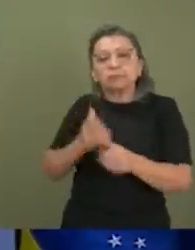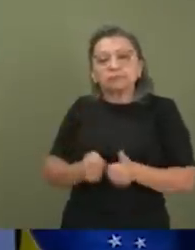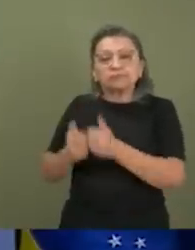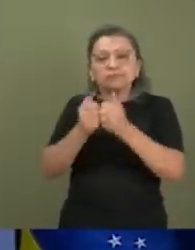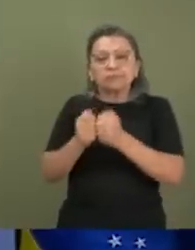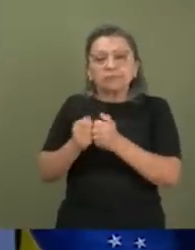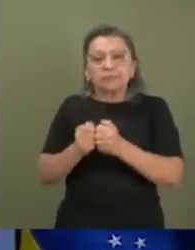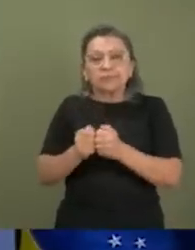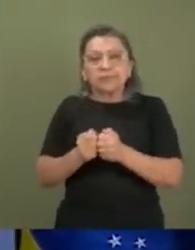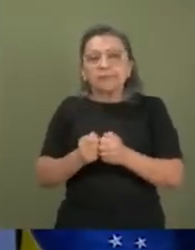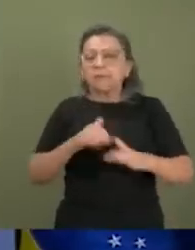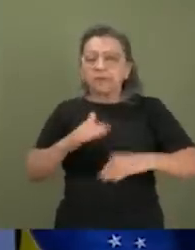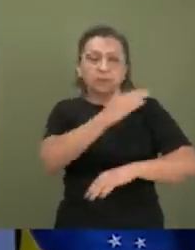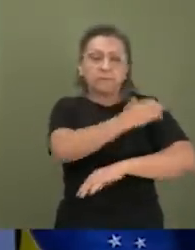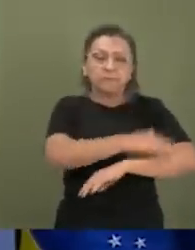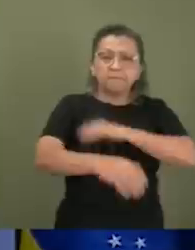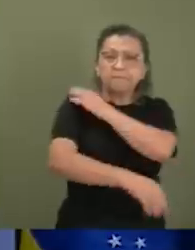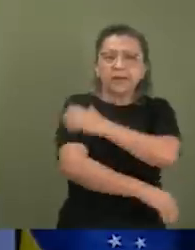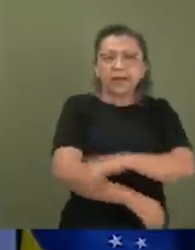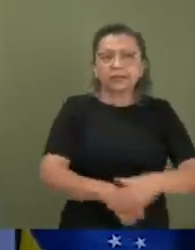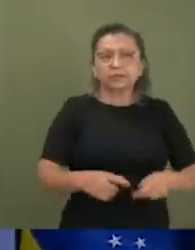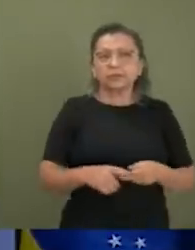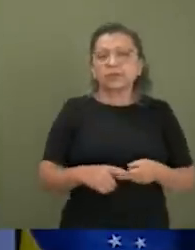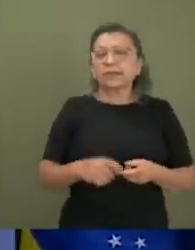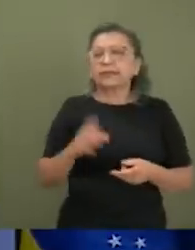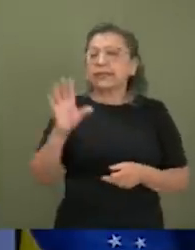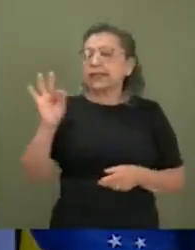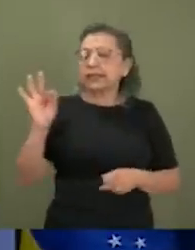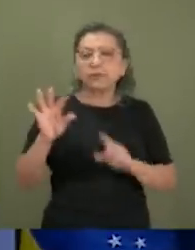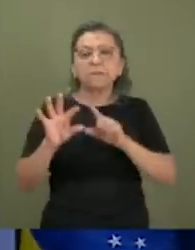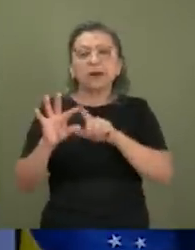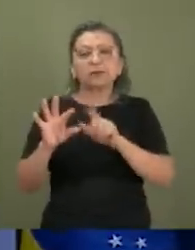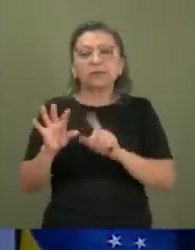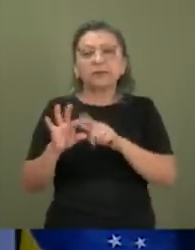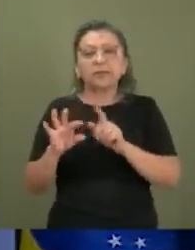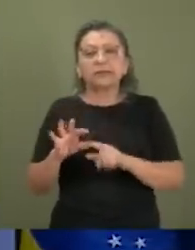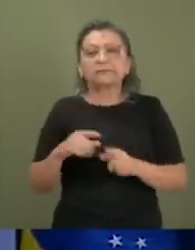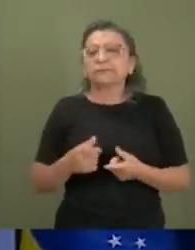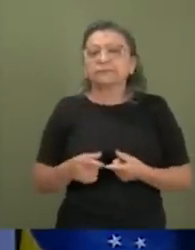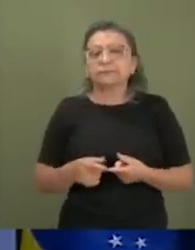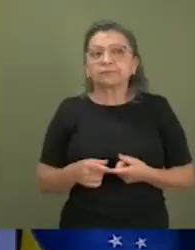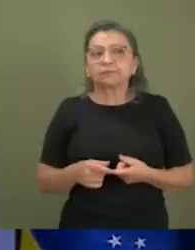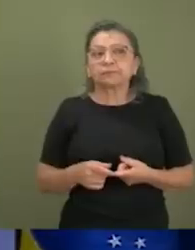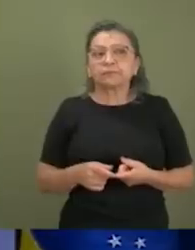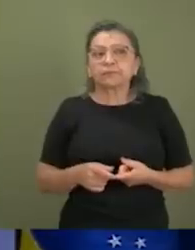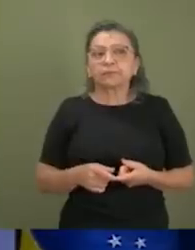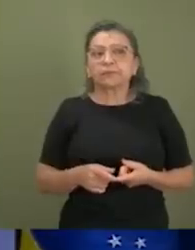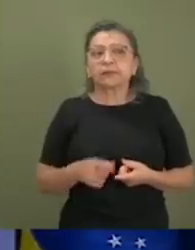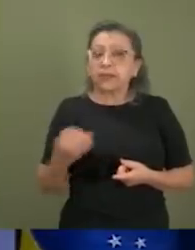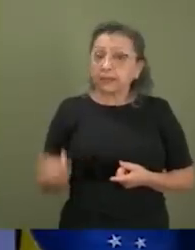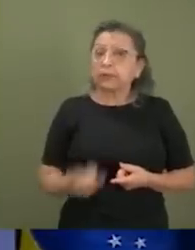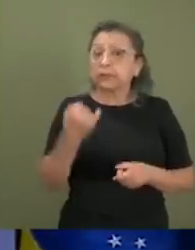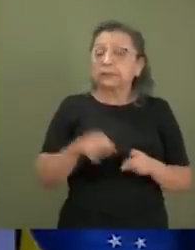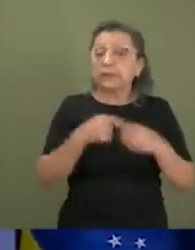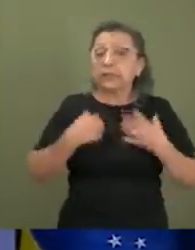movimento dos braços, o movimento de pinça, que é um movimento tão importante para o trabalho, inclusive juridicamente, considerado pelo